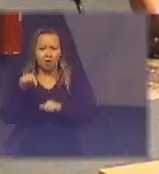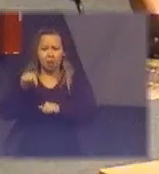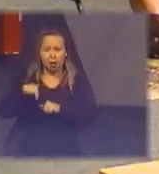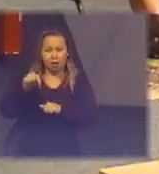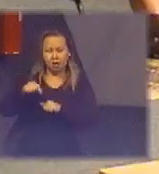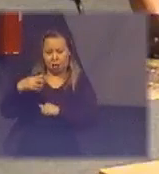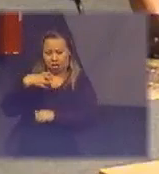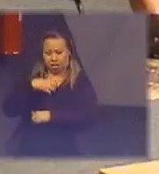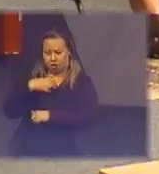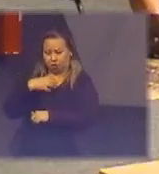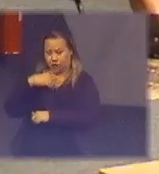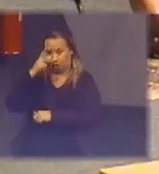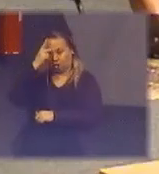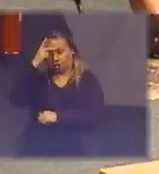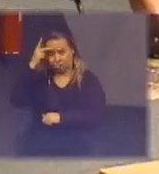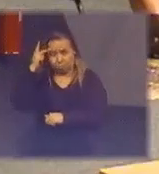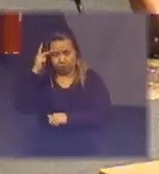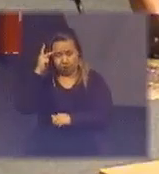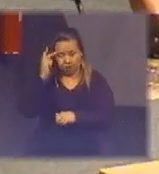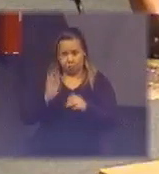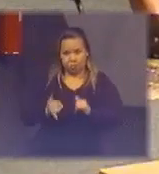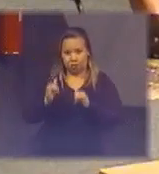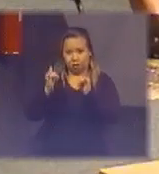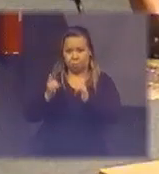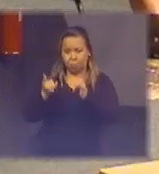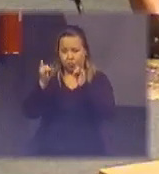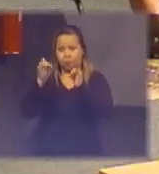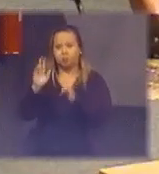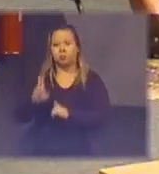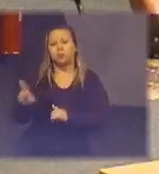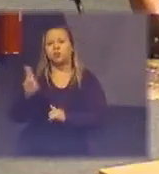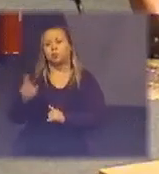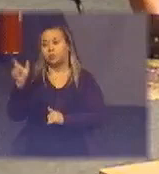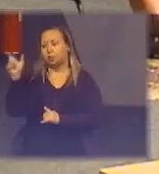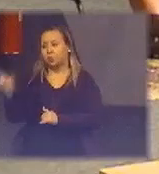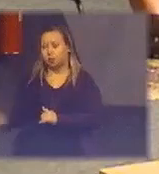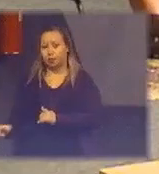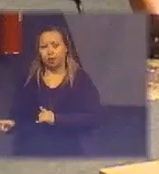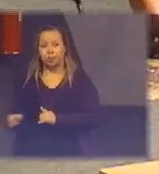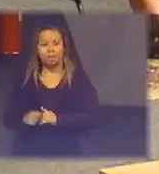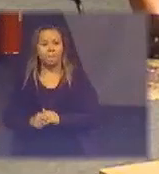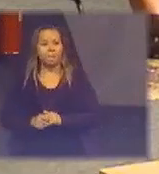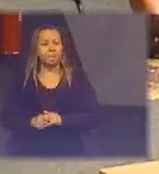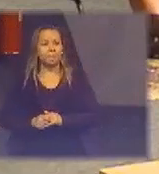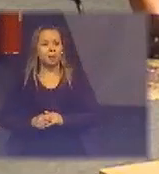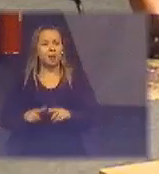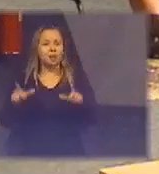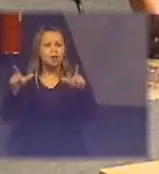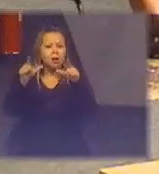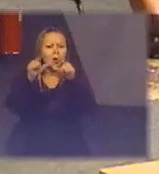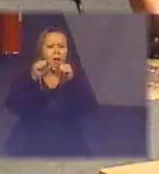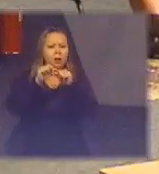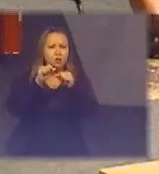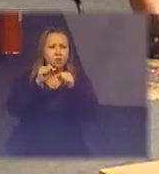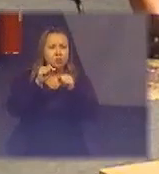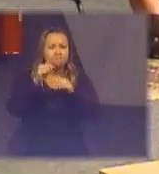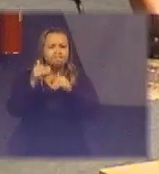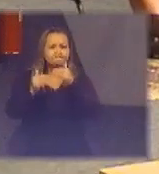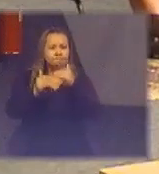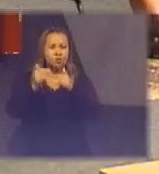ramos do setor na eletroeletrônica se consolidou da obsolescência programada ou não esse é reduzir a geração de resíduos